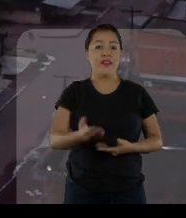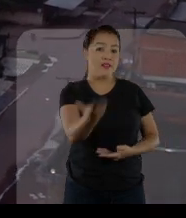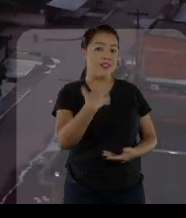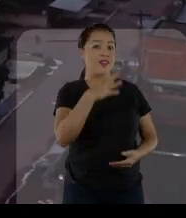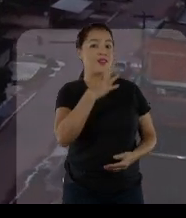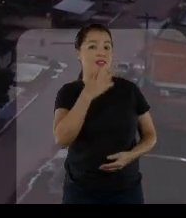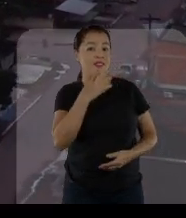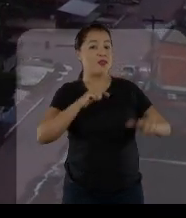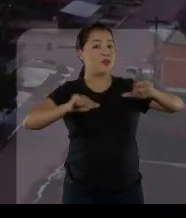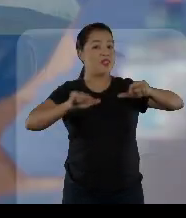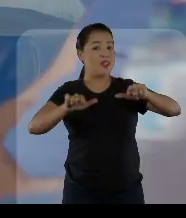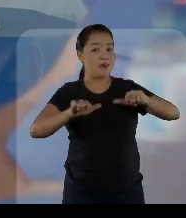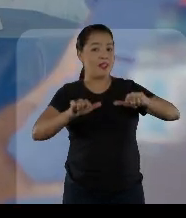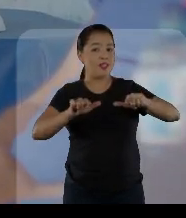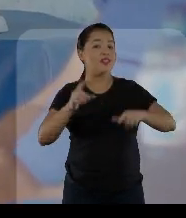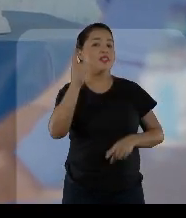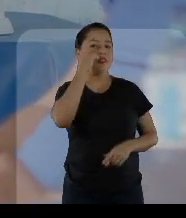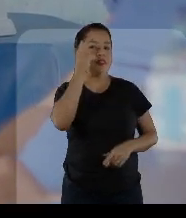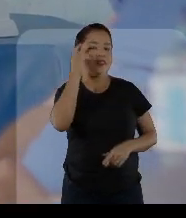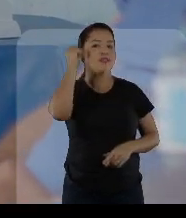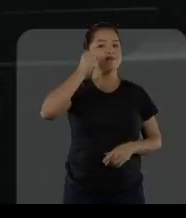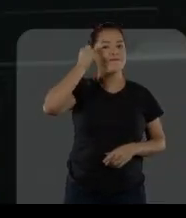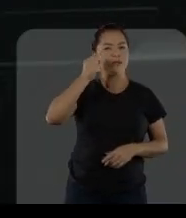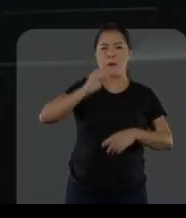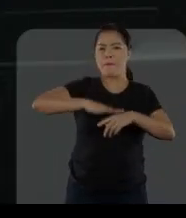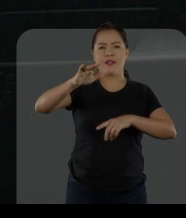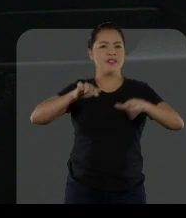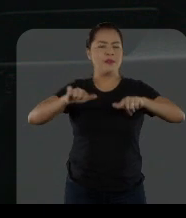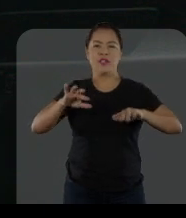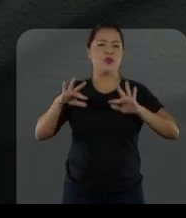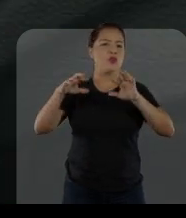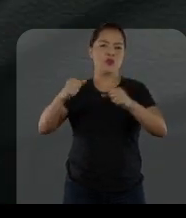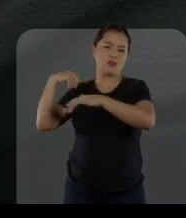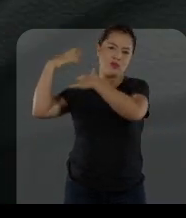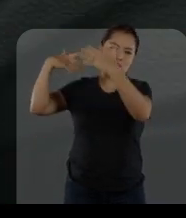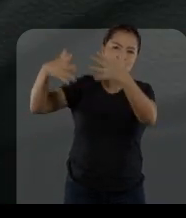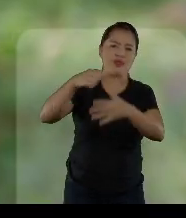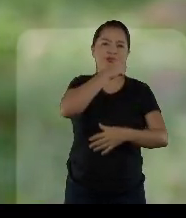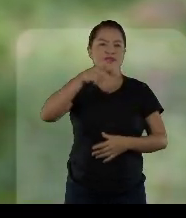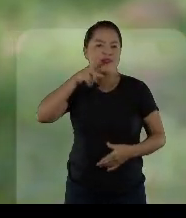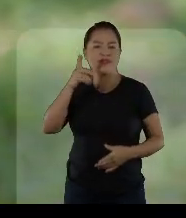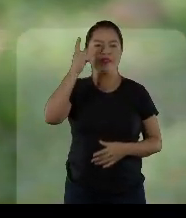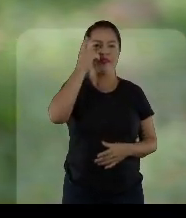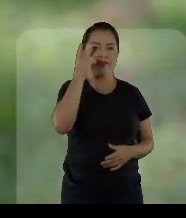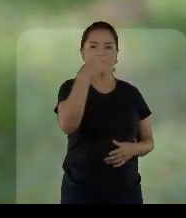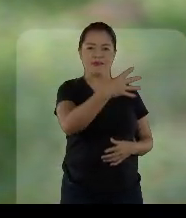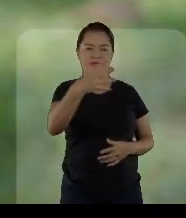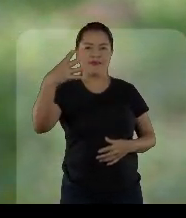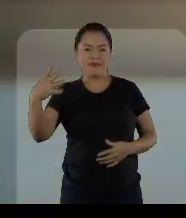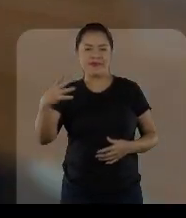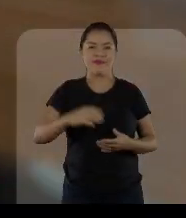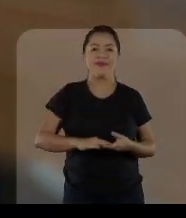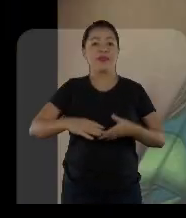Vem conhecer um pouco do trabalho do senador que mais fez em toda a história do Amapá. É Davi 444.